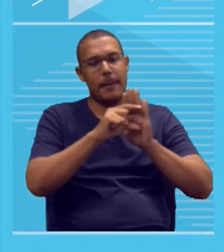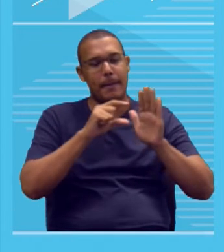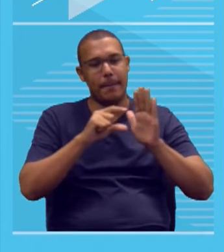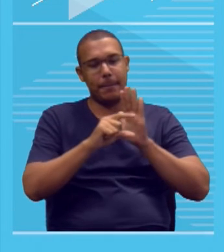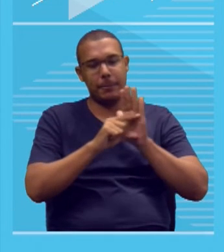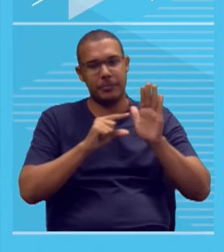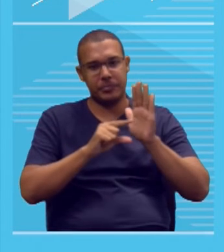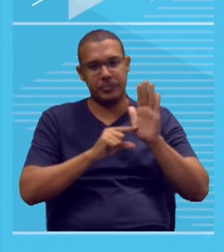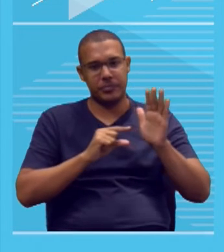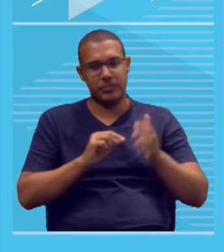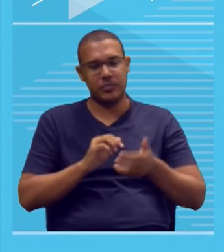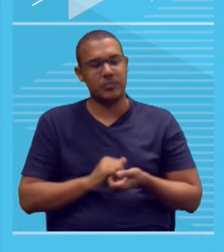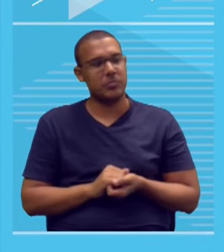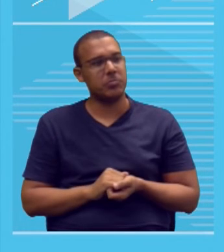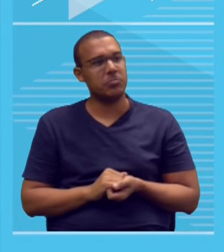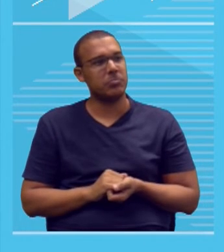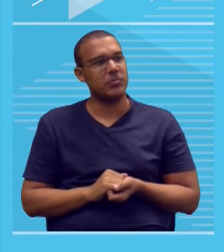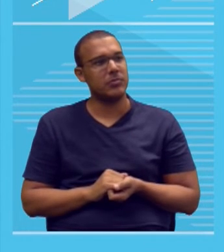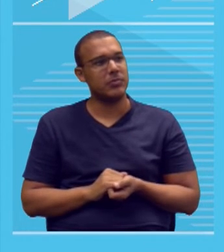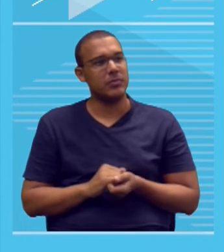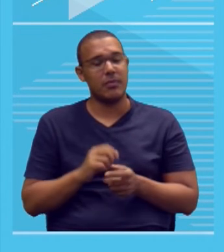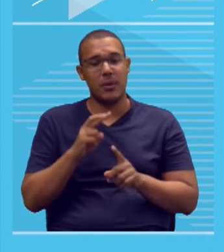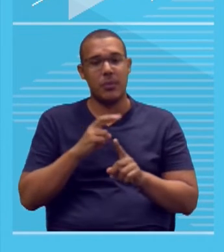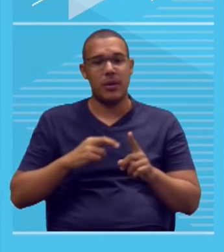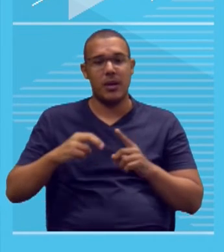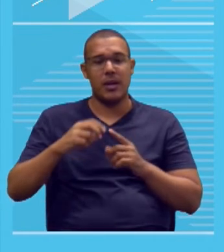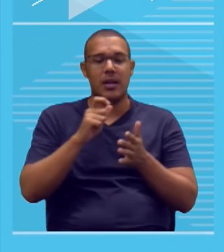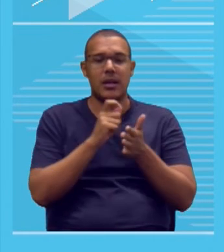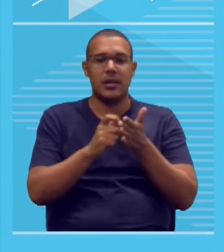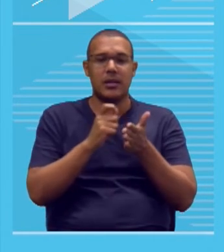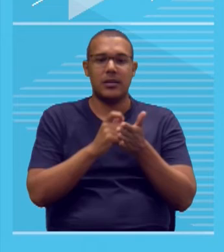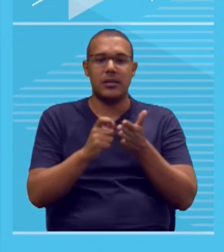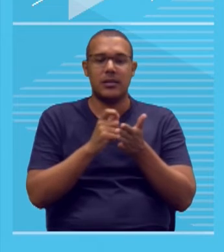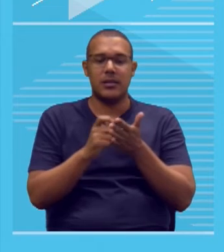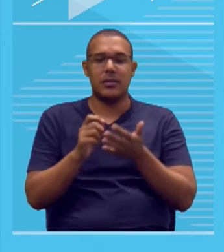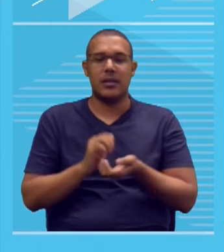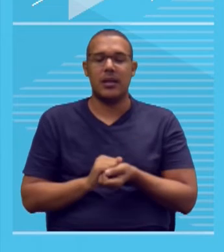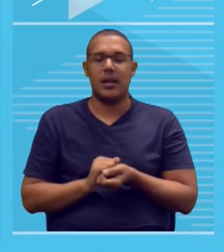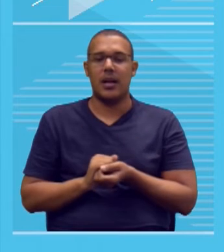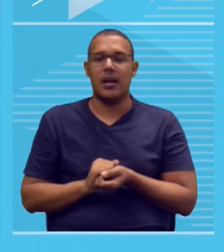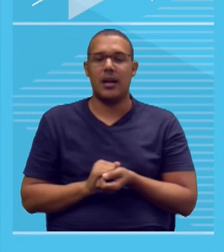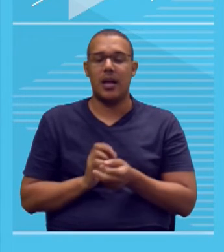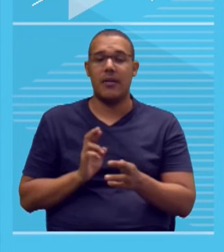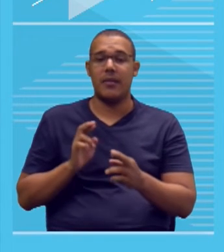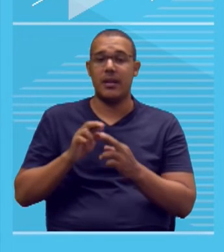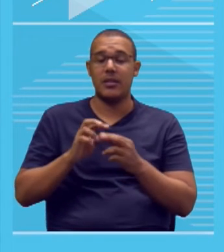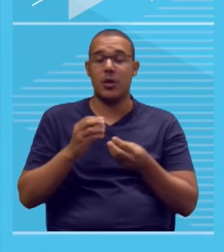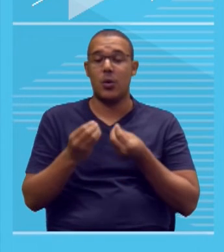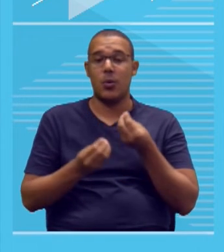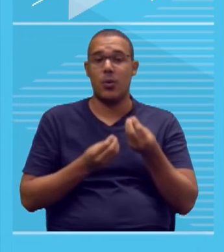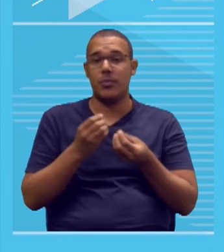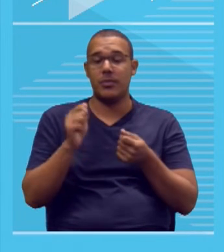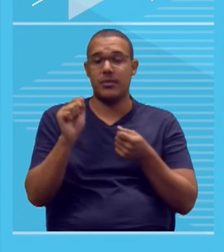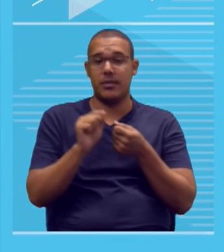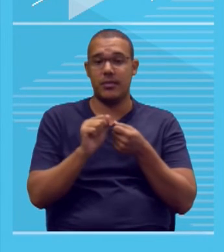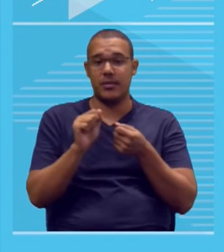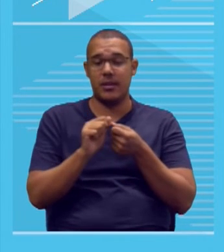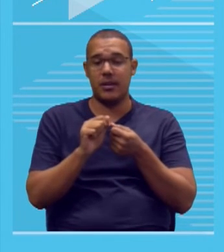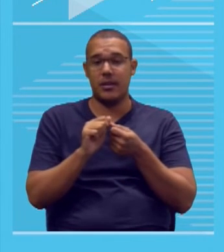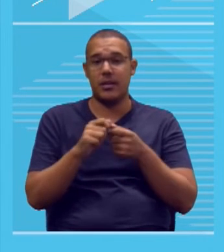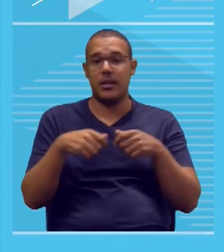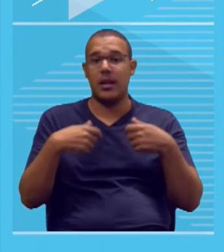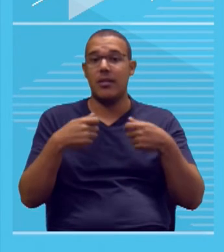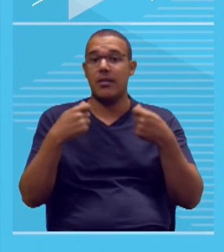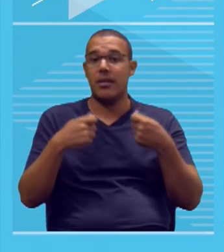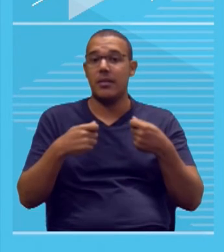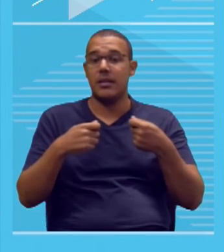Em modalidade escrita, modalidade, gente, é a referência a como a língua vai ser manifestada. Naquele momento, você vai utilizar,